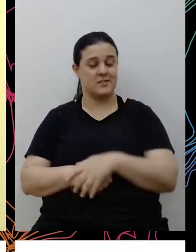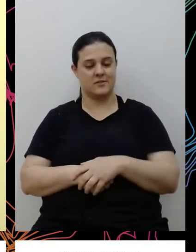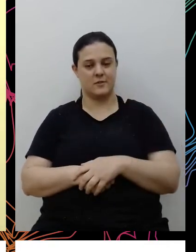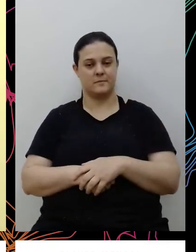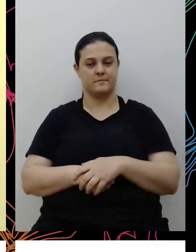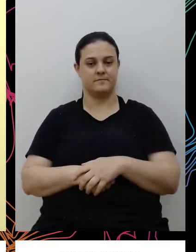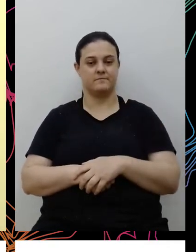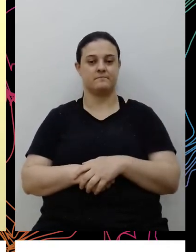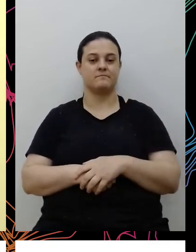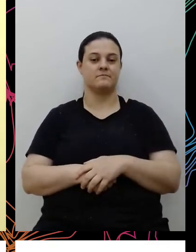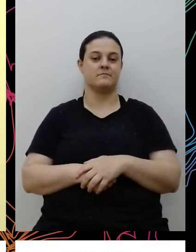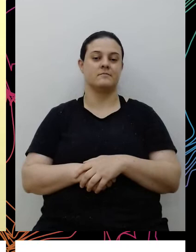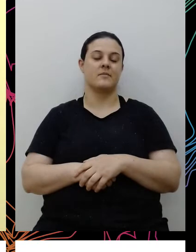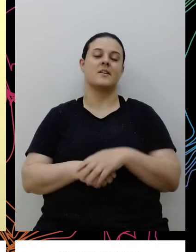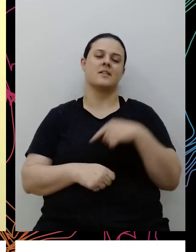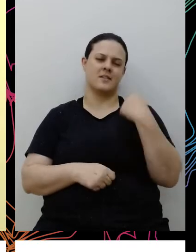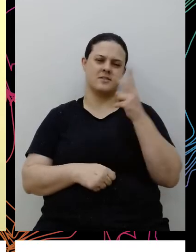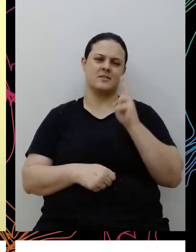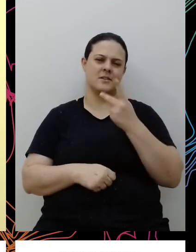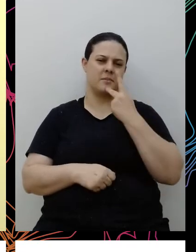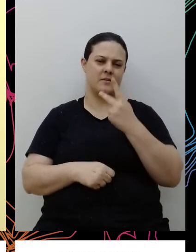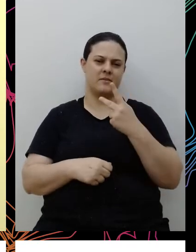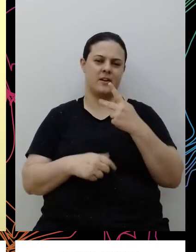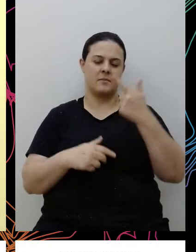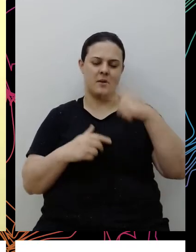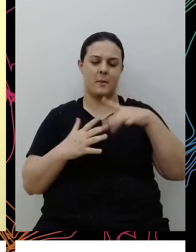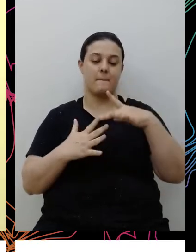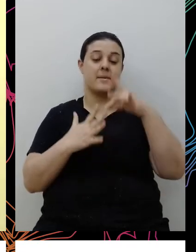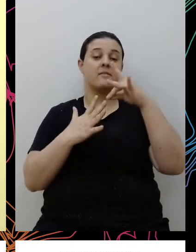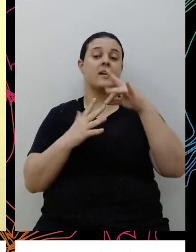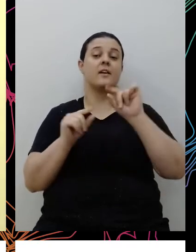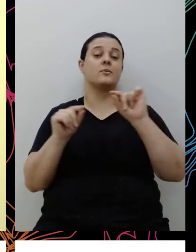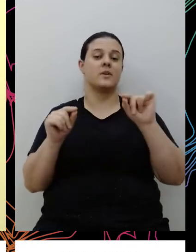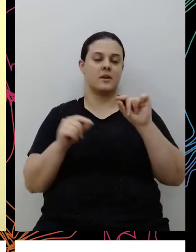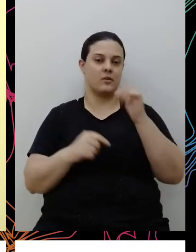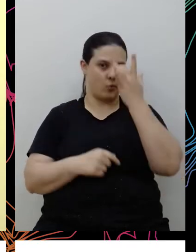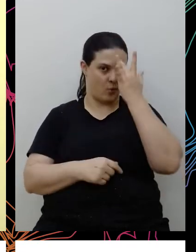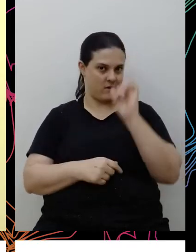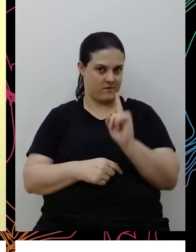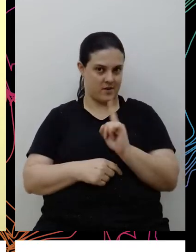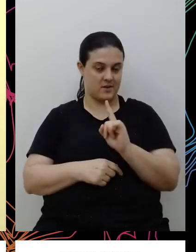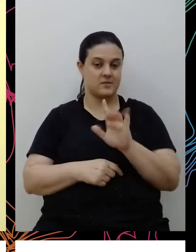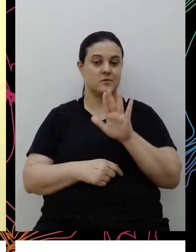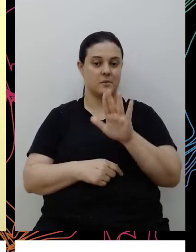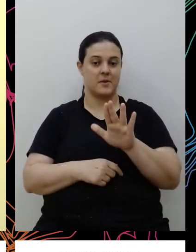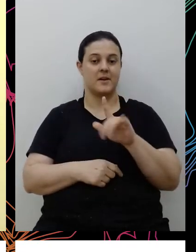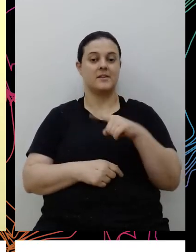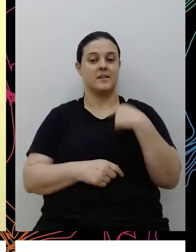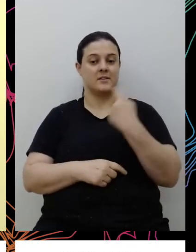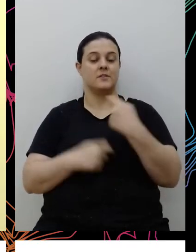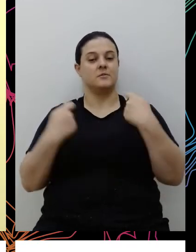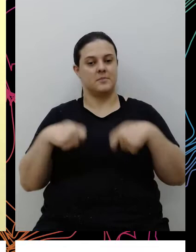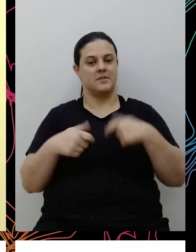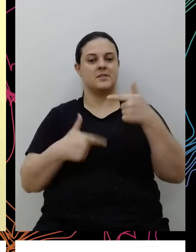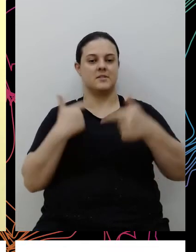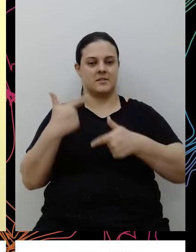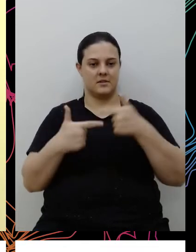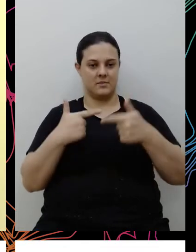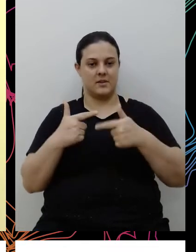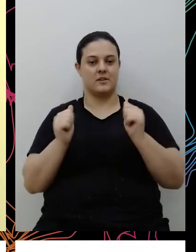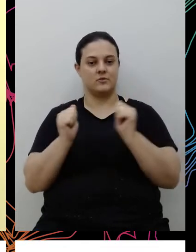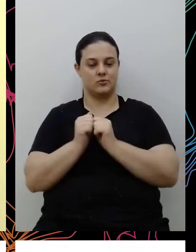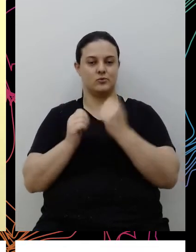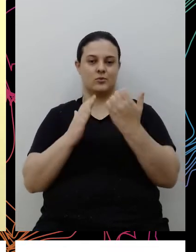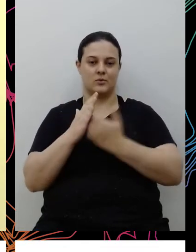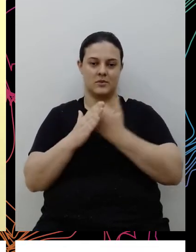como a questão de que a gente sempre fala do rever o privilégio, né, não é fácil, mas é uma coisa que a gente precisa trabalhar com as empresas, com as